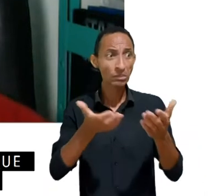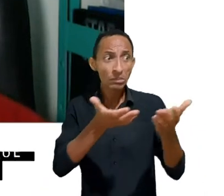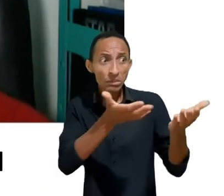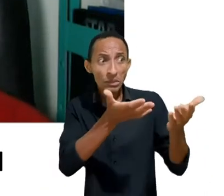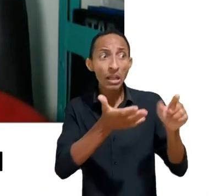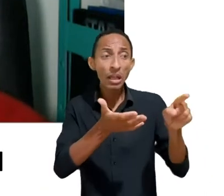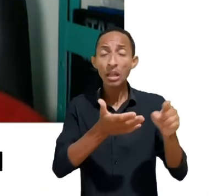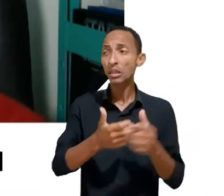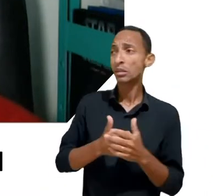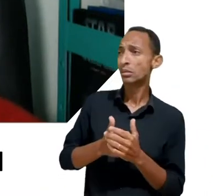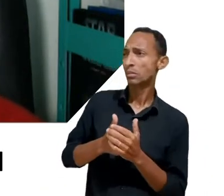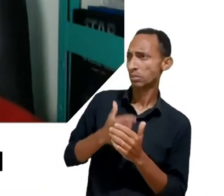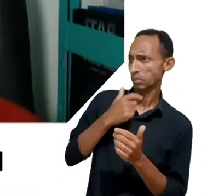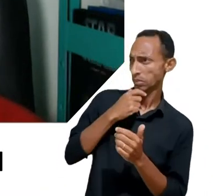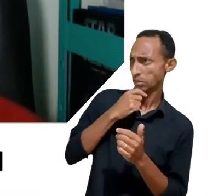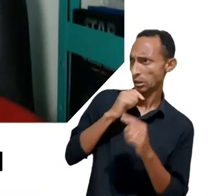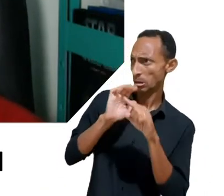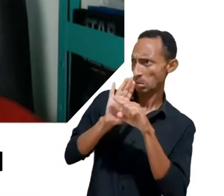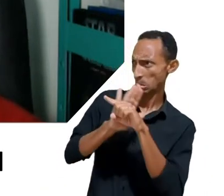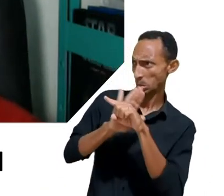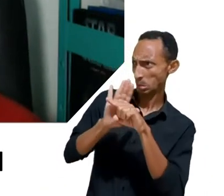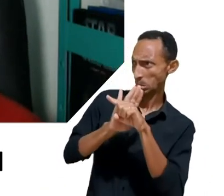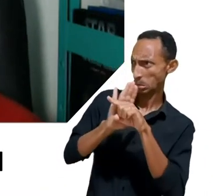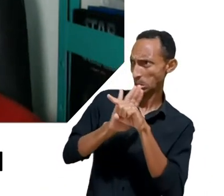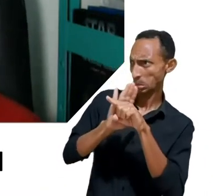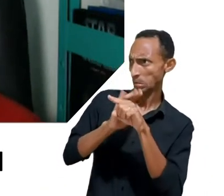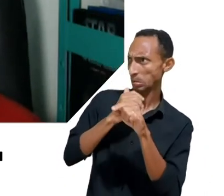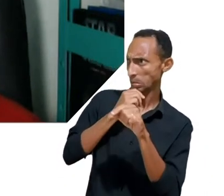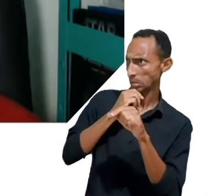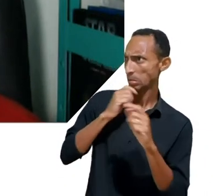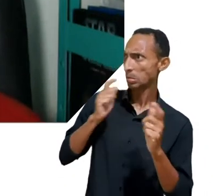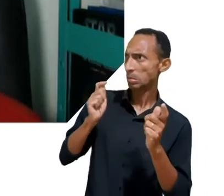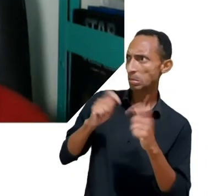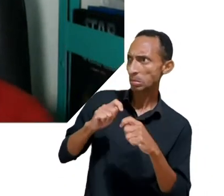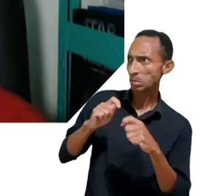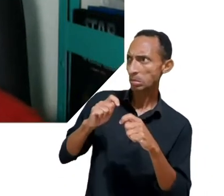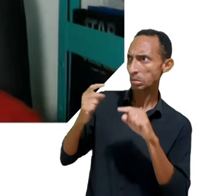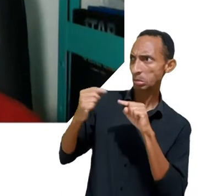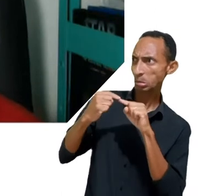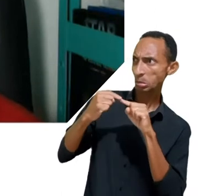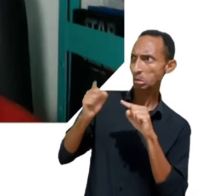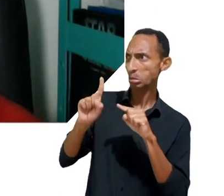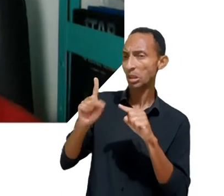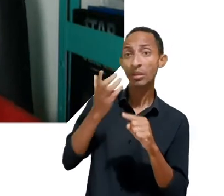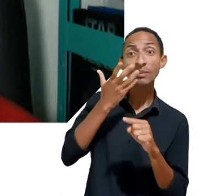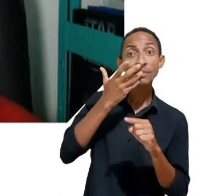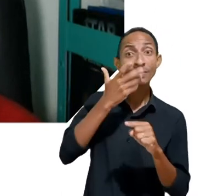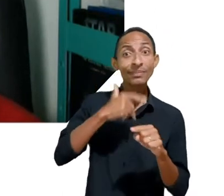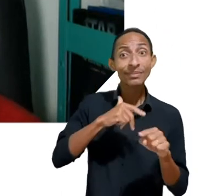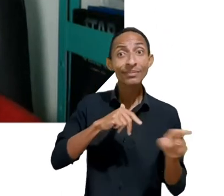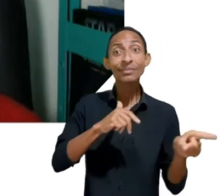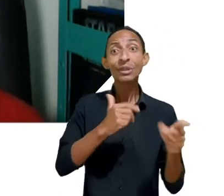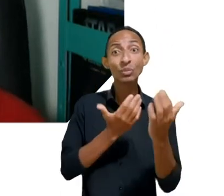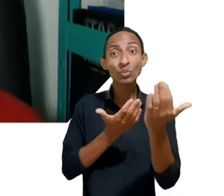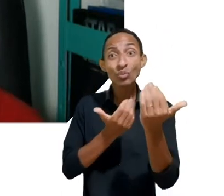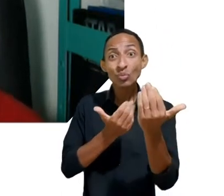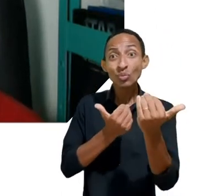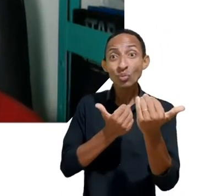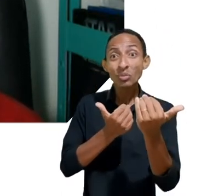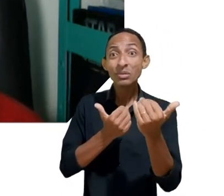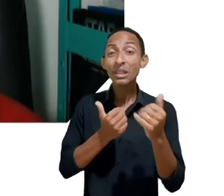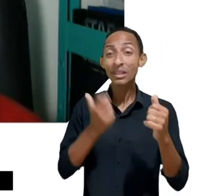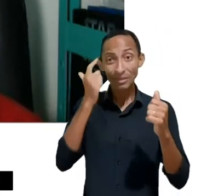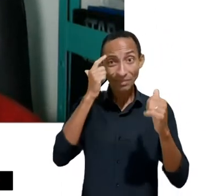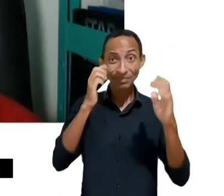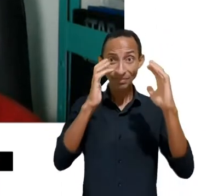avaliar, sejam elas adultas e mais gravemente sendo elas crianças ou adolescentes, pelo seu desenvolvimento neurológico, têm